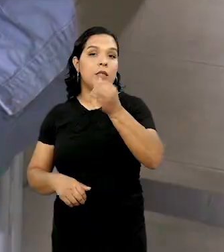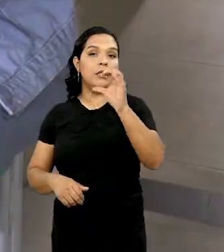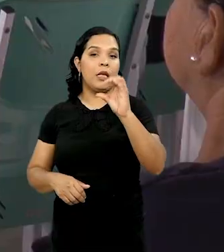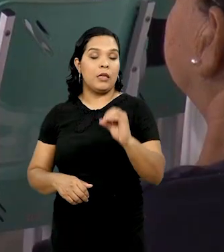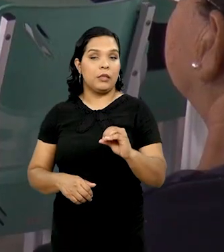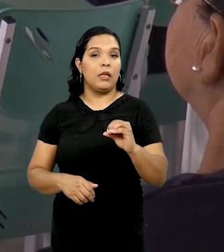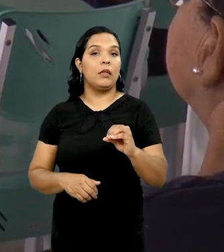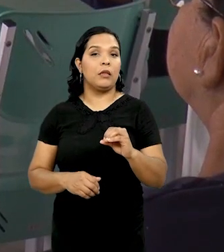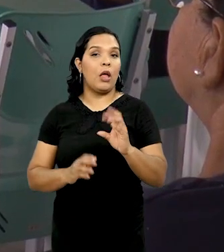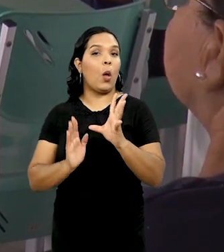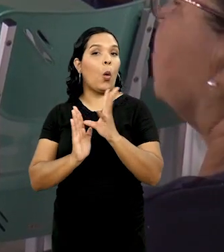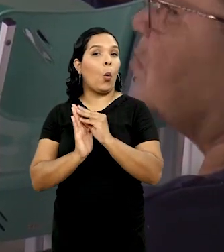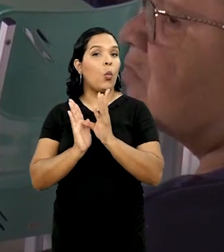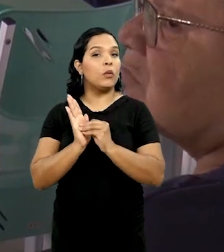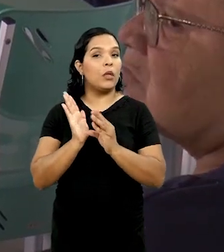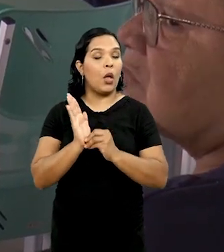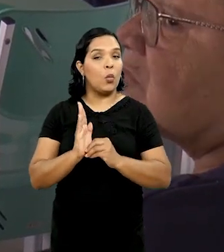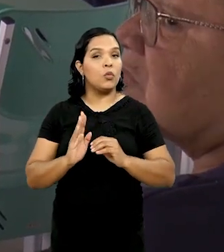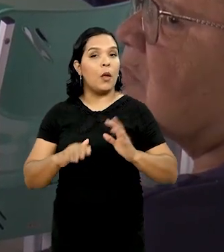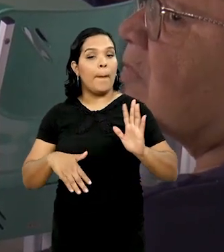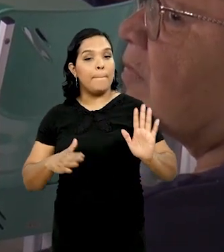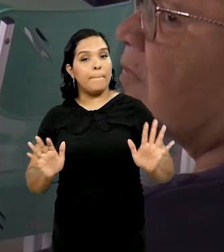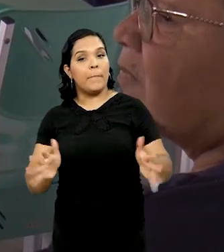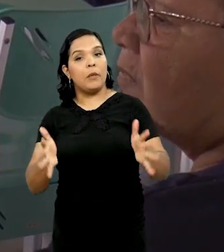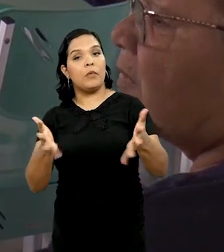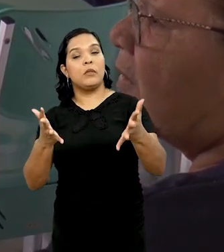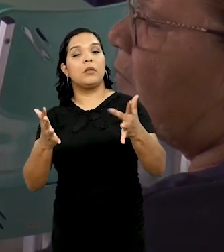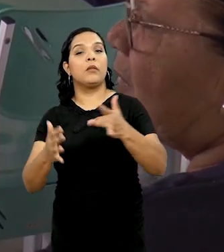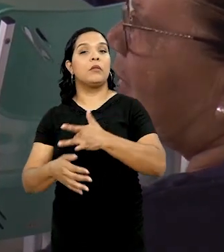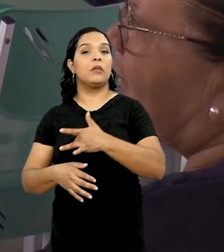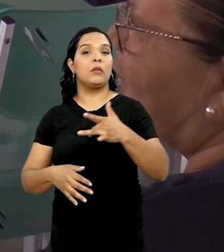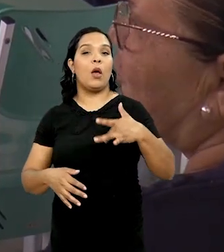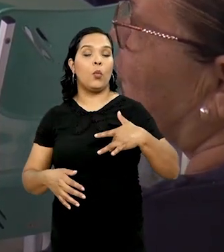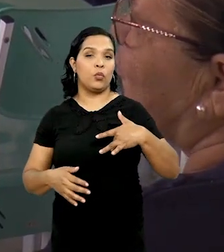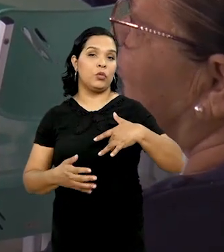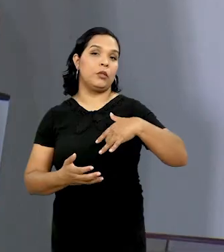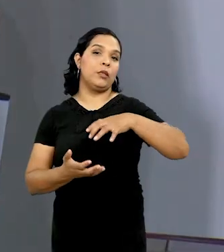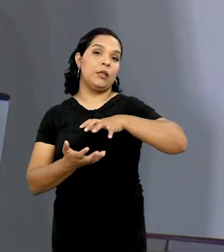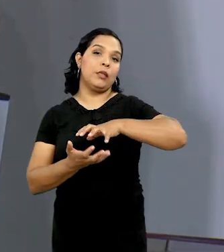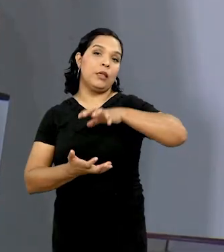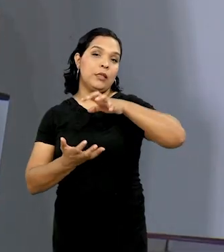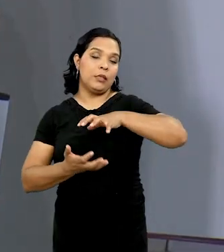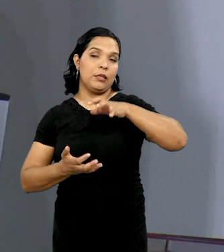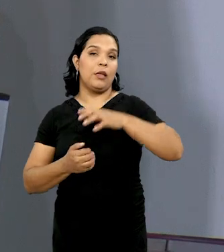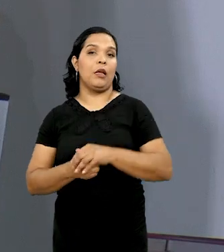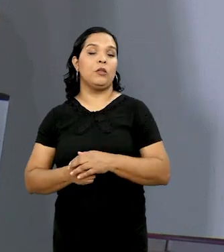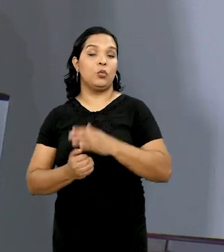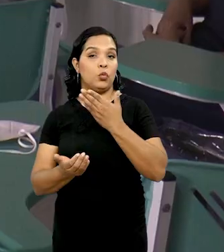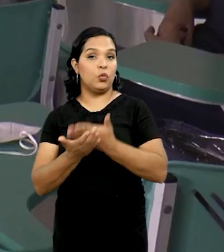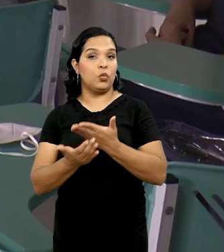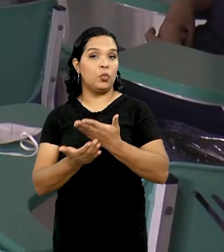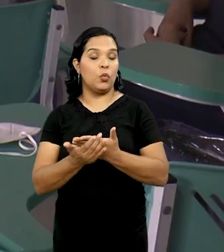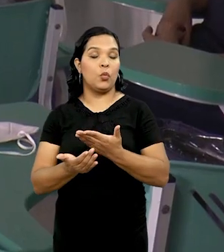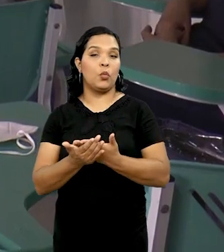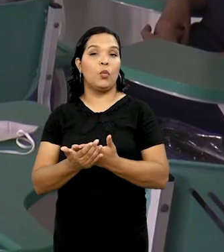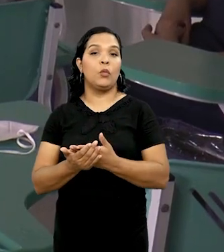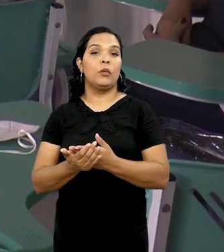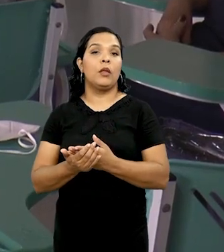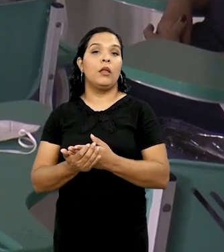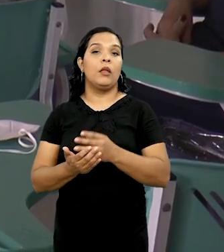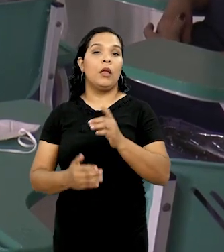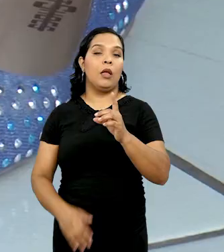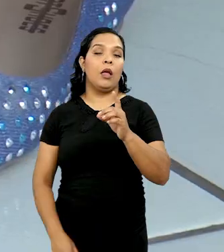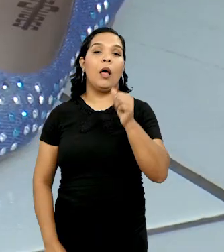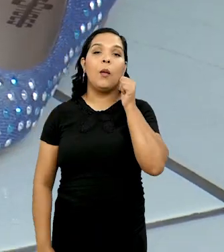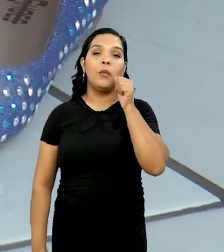anos, com conteúdo sobre promoção da saúde na terceira idade. É lá onde estuda a dona Goretti, que tem mais de